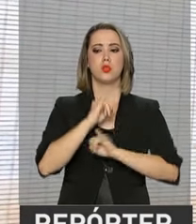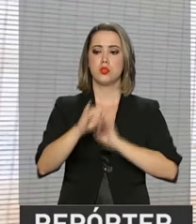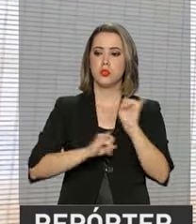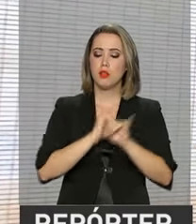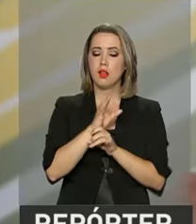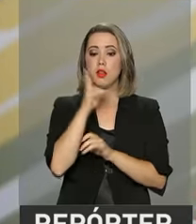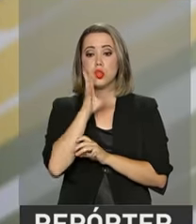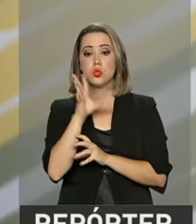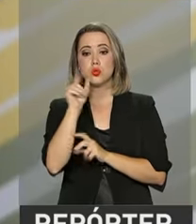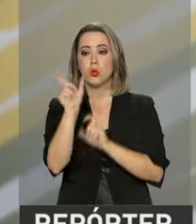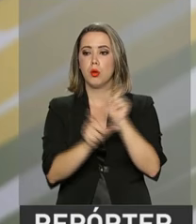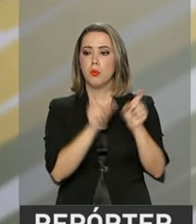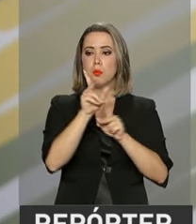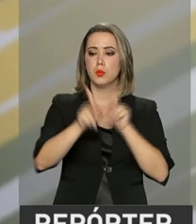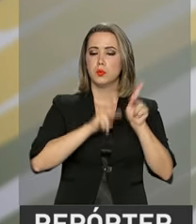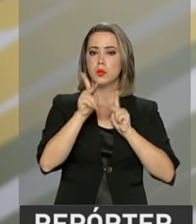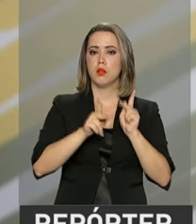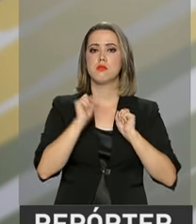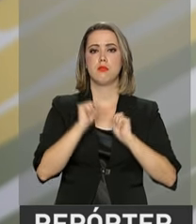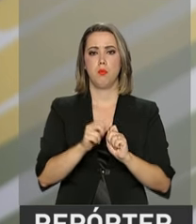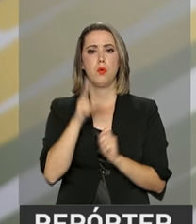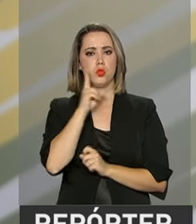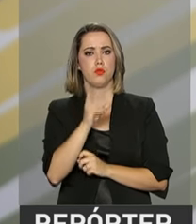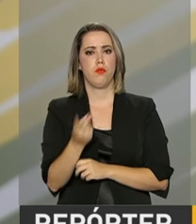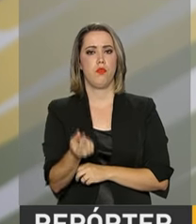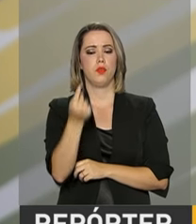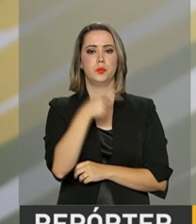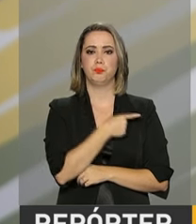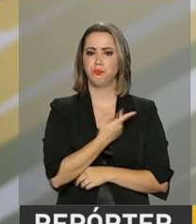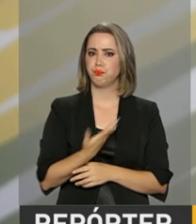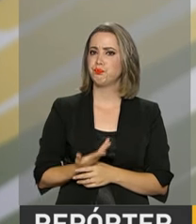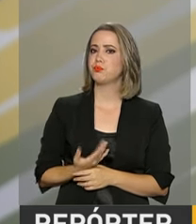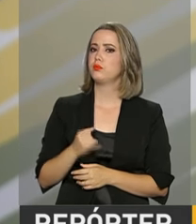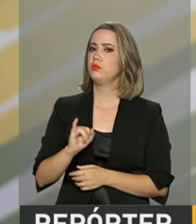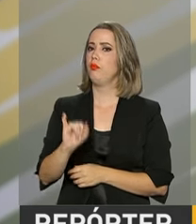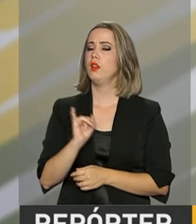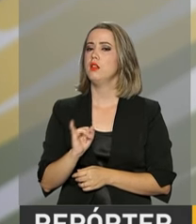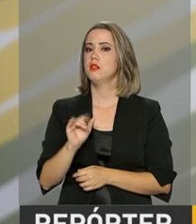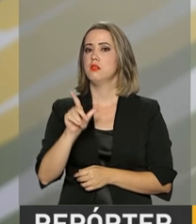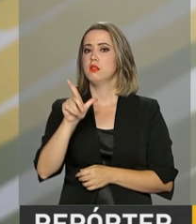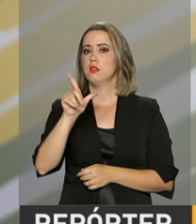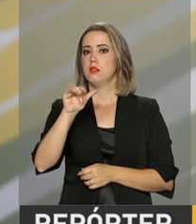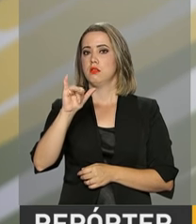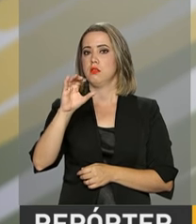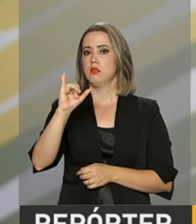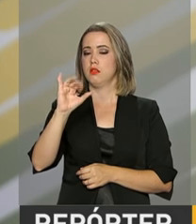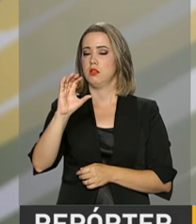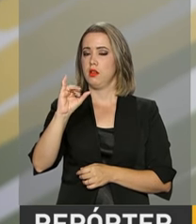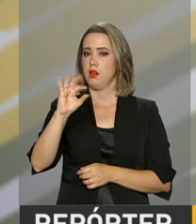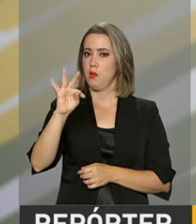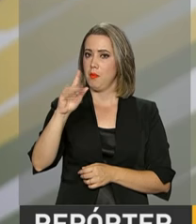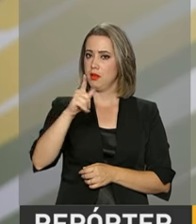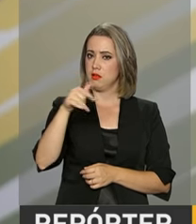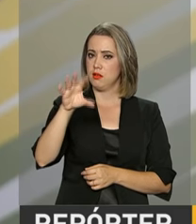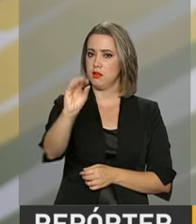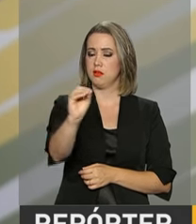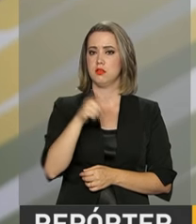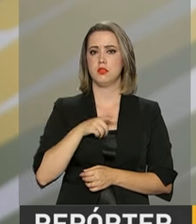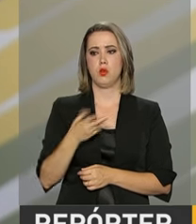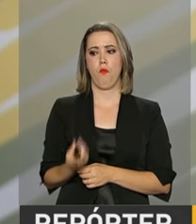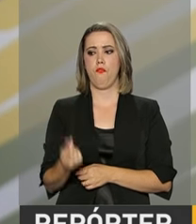toda a população. Se ele faz uma licitação, adota um preço que acaba sendo um preço que está